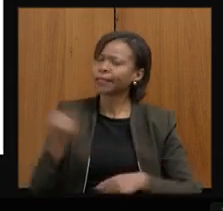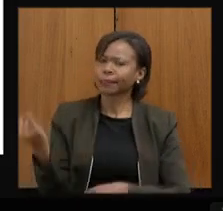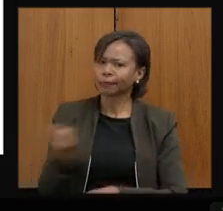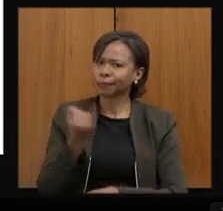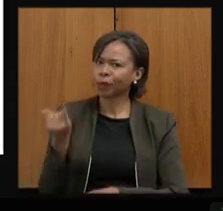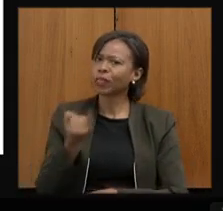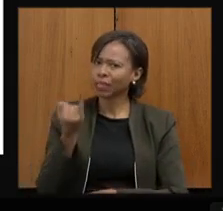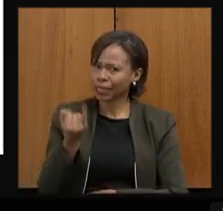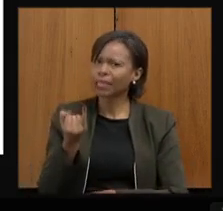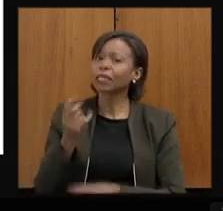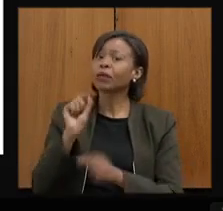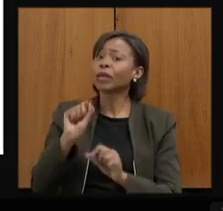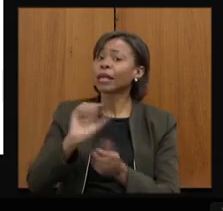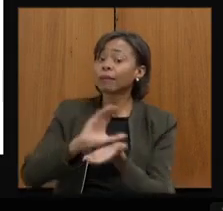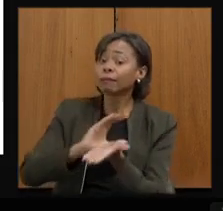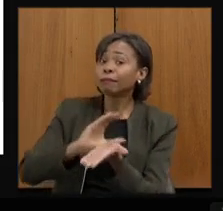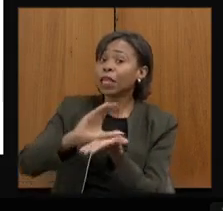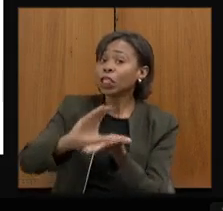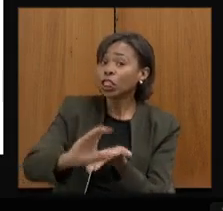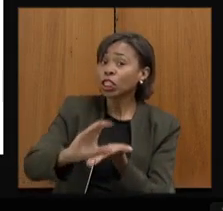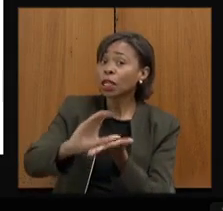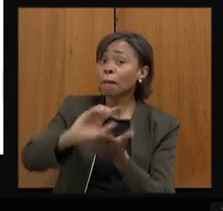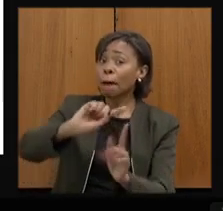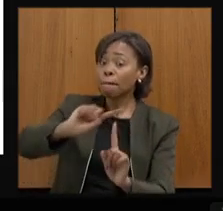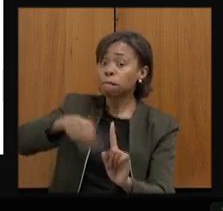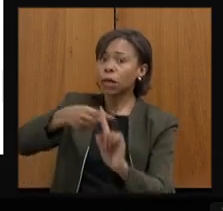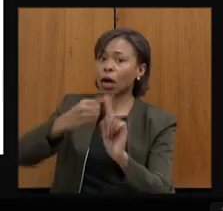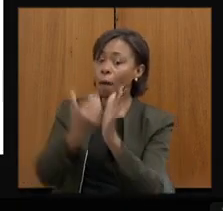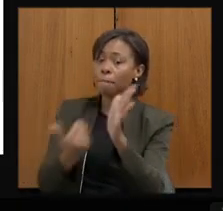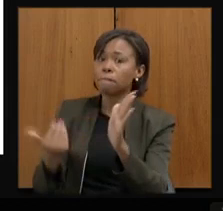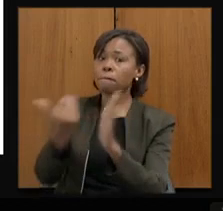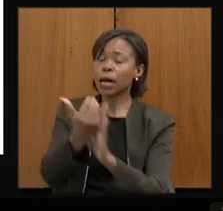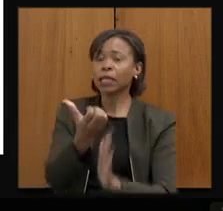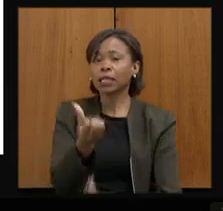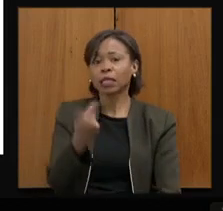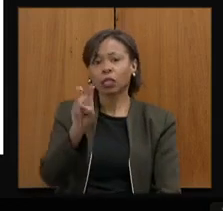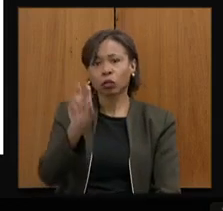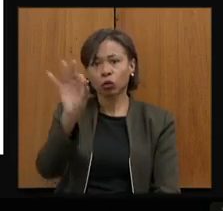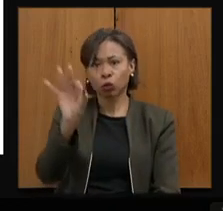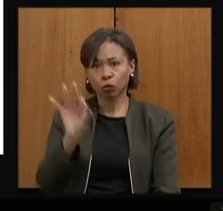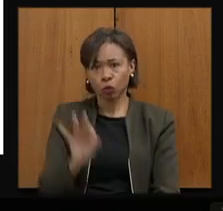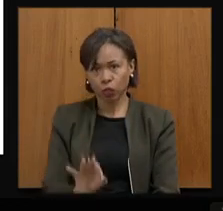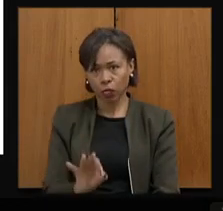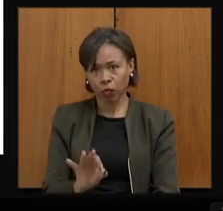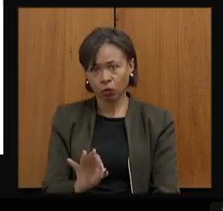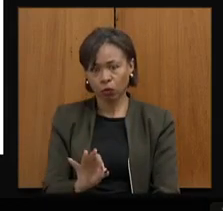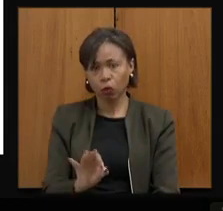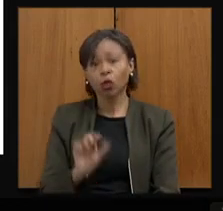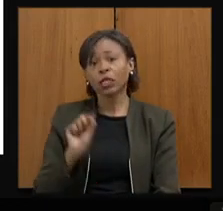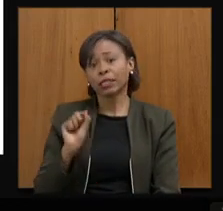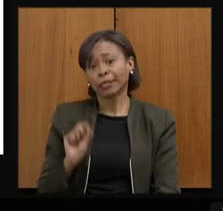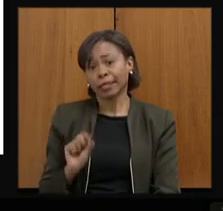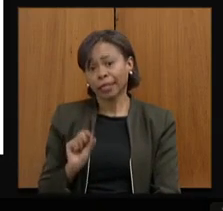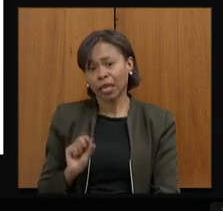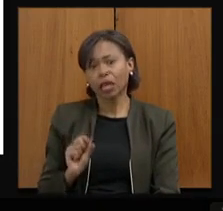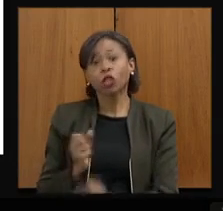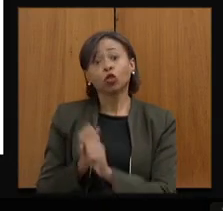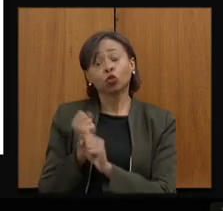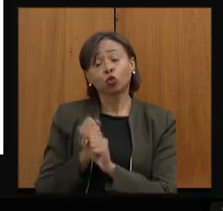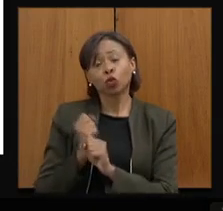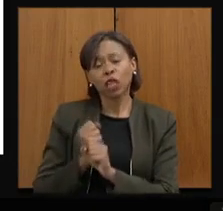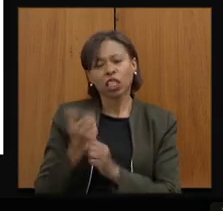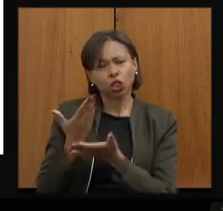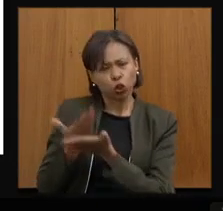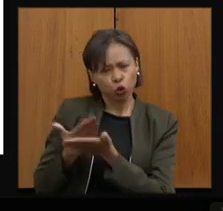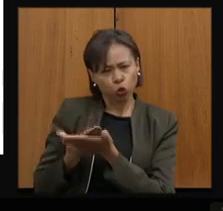investir esse aumento de 65% dos anos de escolaridade que